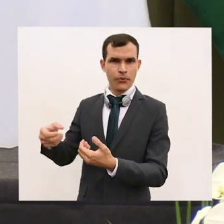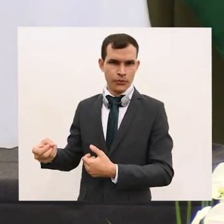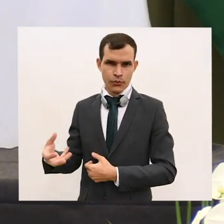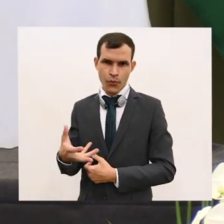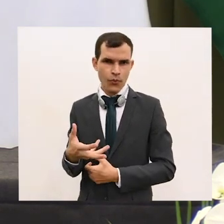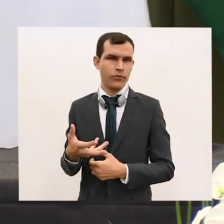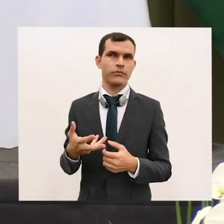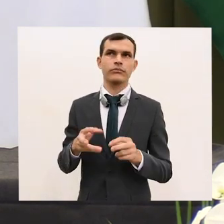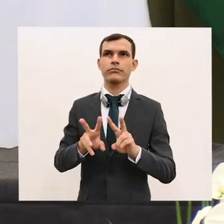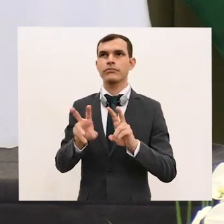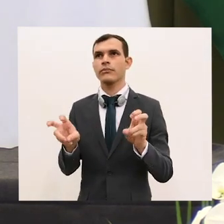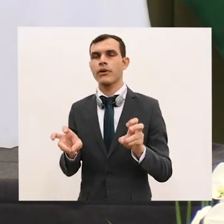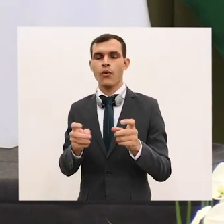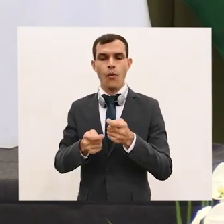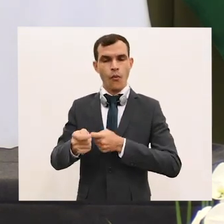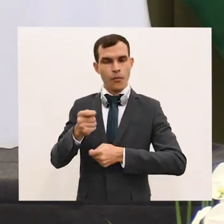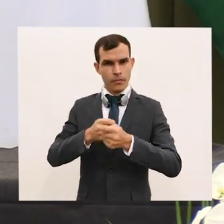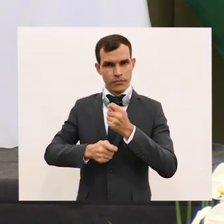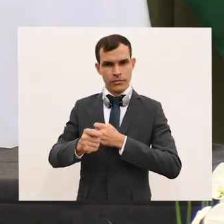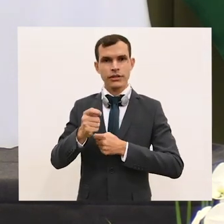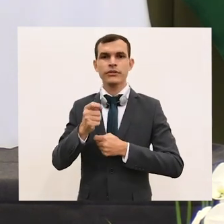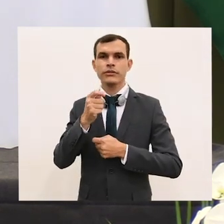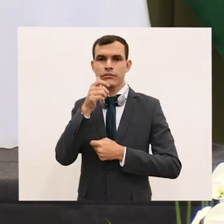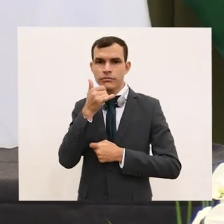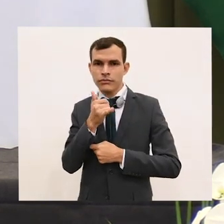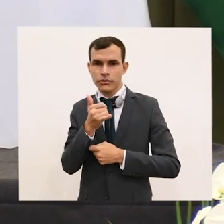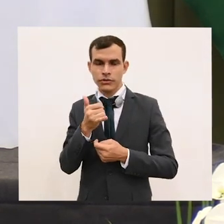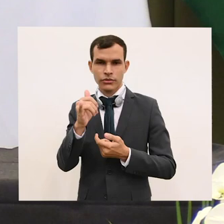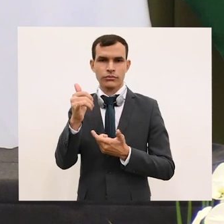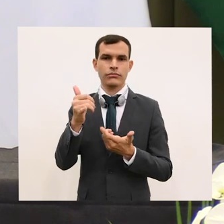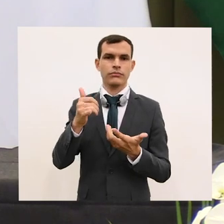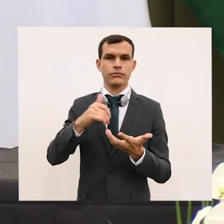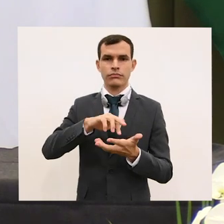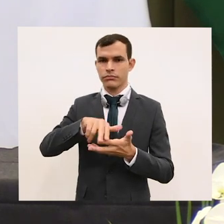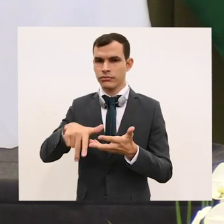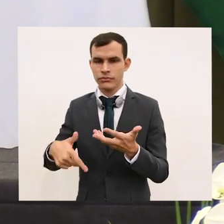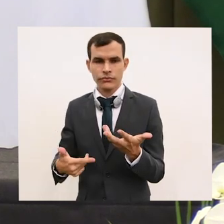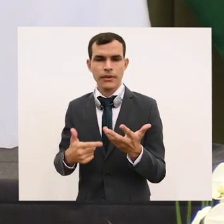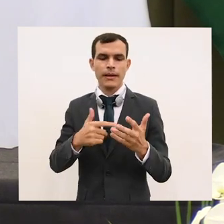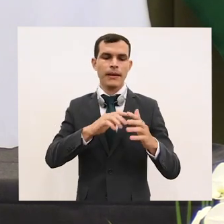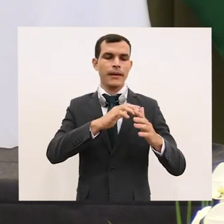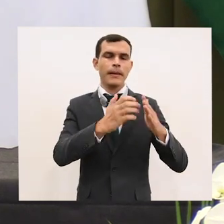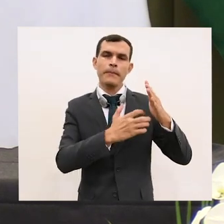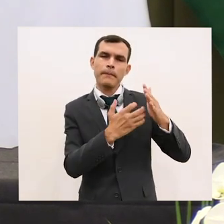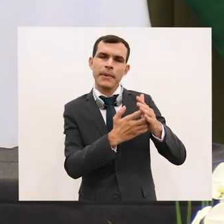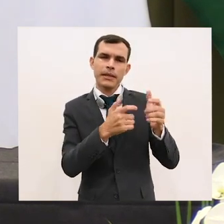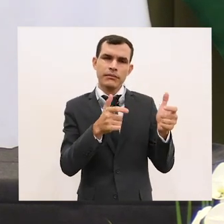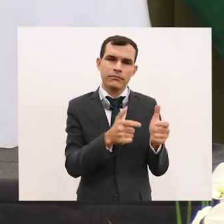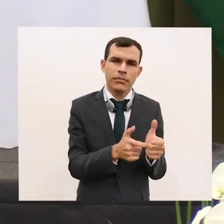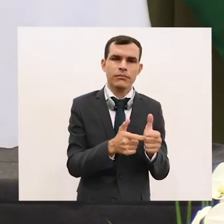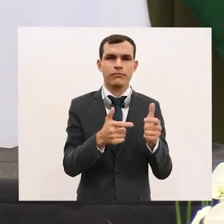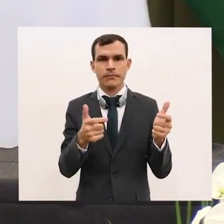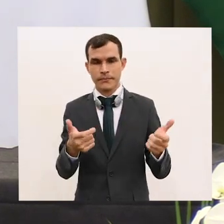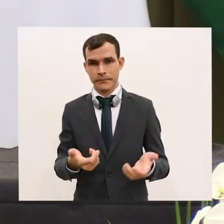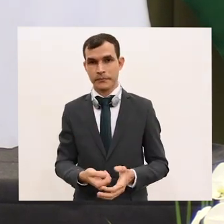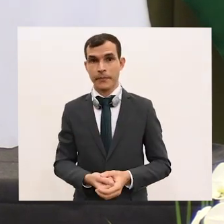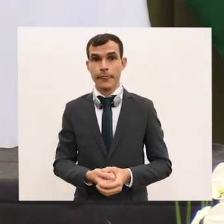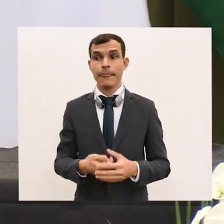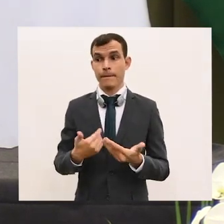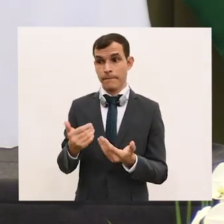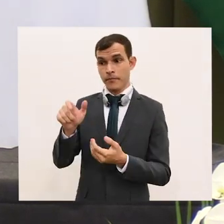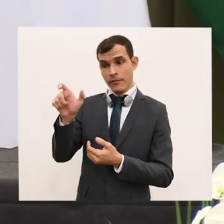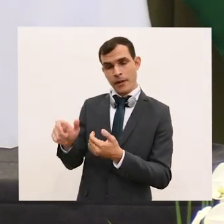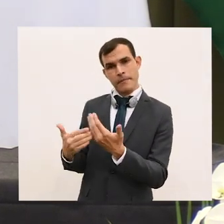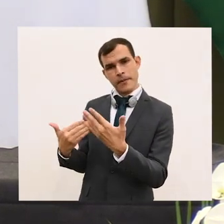eletrônico e pequenas e médias empresas. Eu enfatizei também, a doutora Nigozi, a importância de a OMC contribuir para a